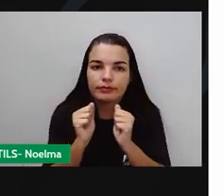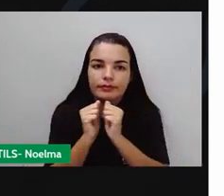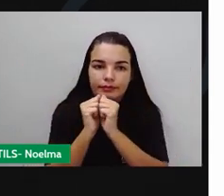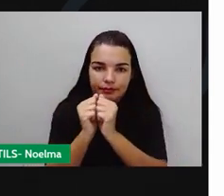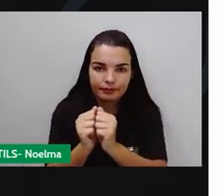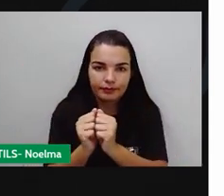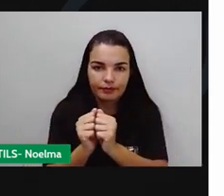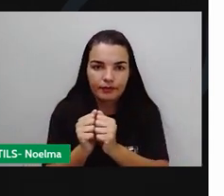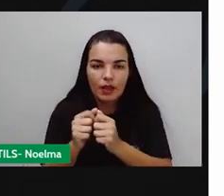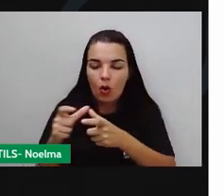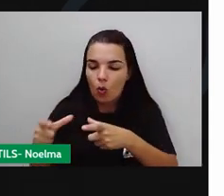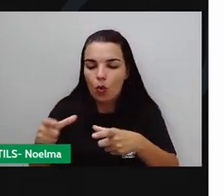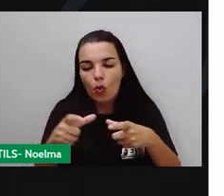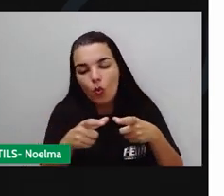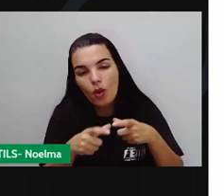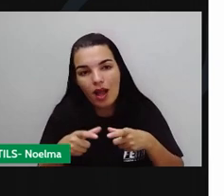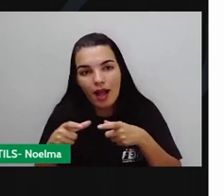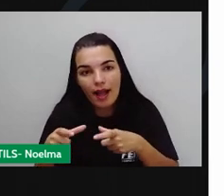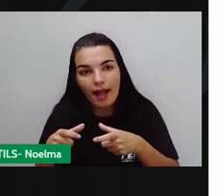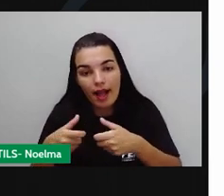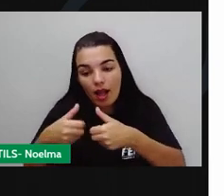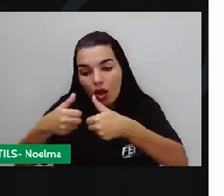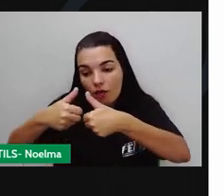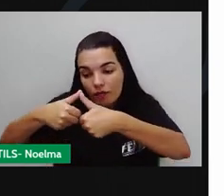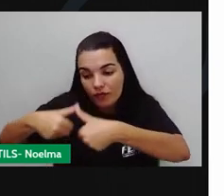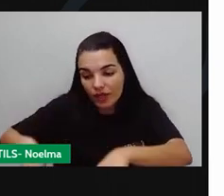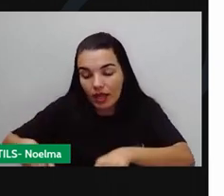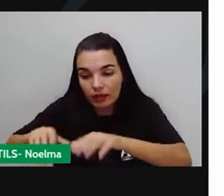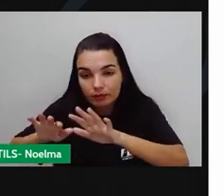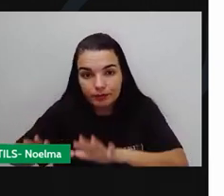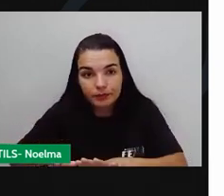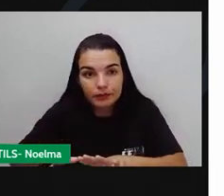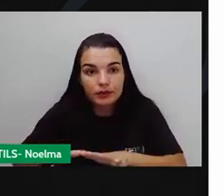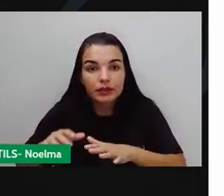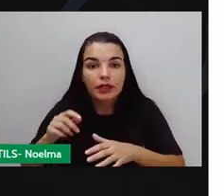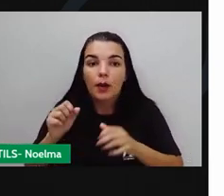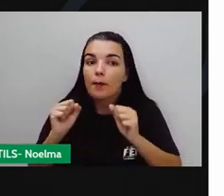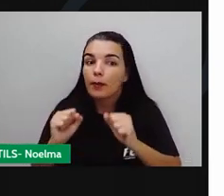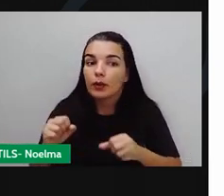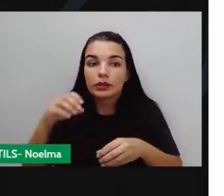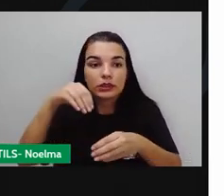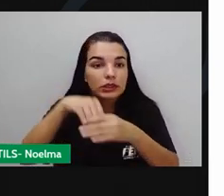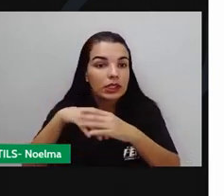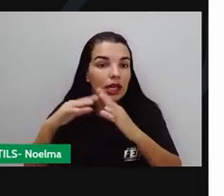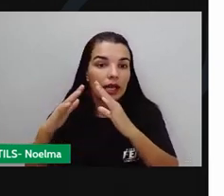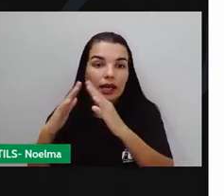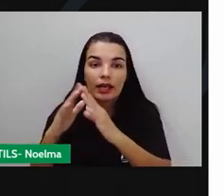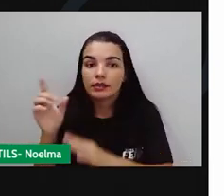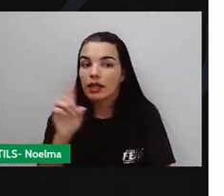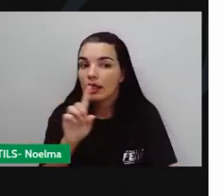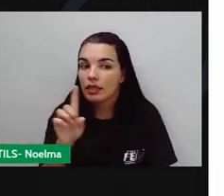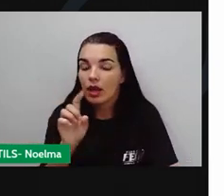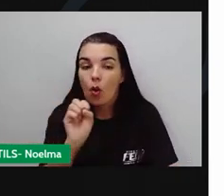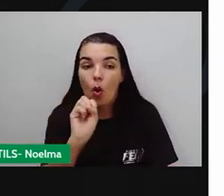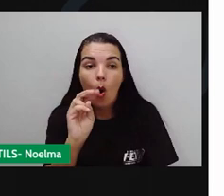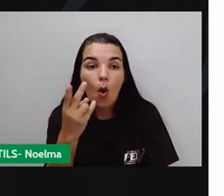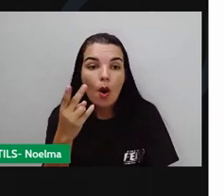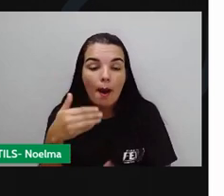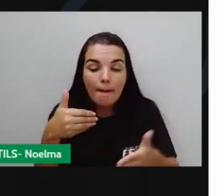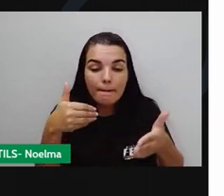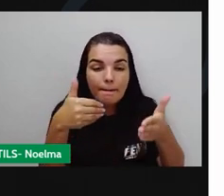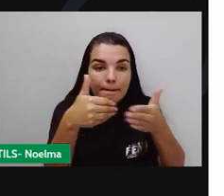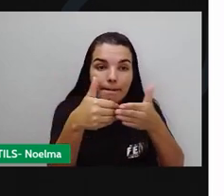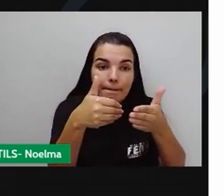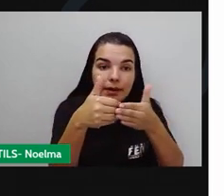onde ele está com vegetação, ou seja, com material combustível, né? Às vezes dentro da própria residência ou próximo de algum veículo que possa ter algum